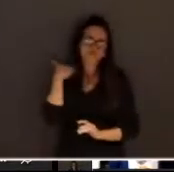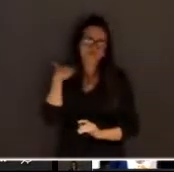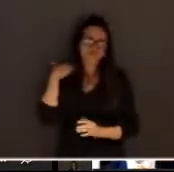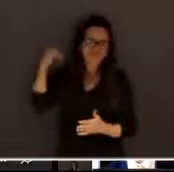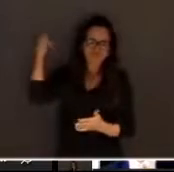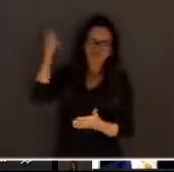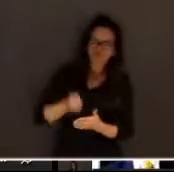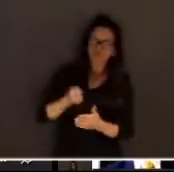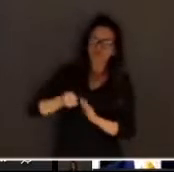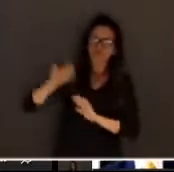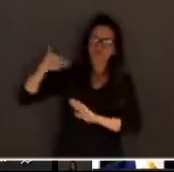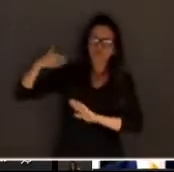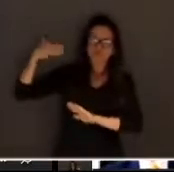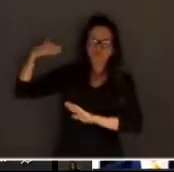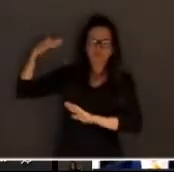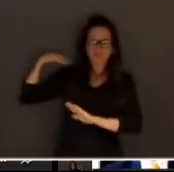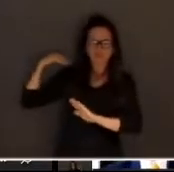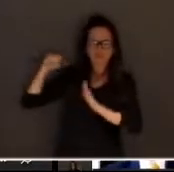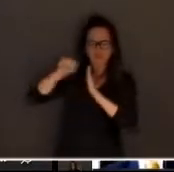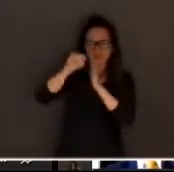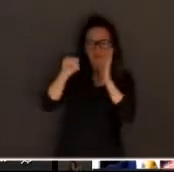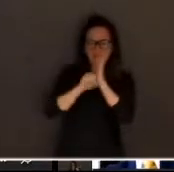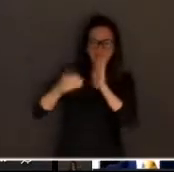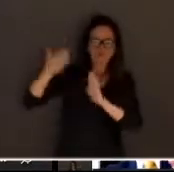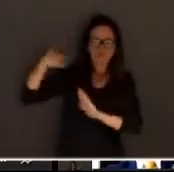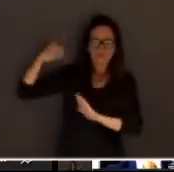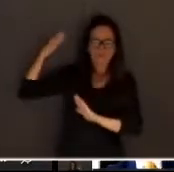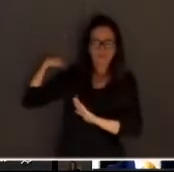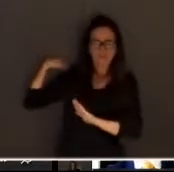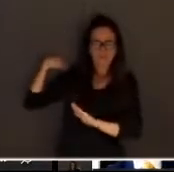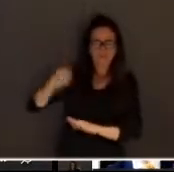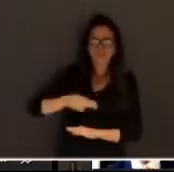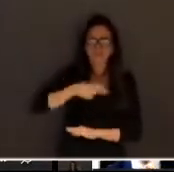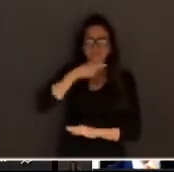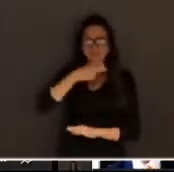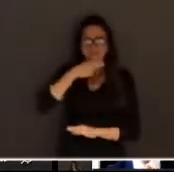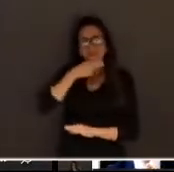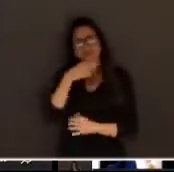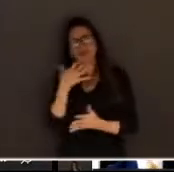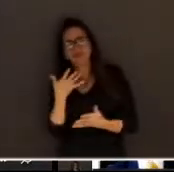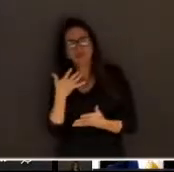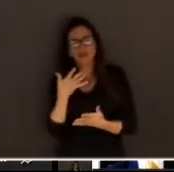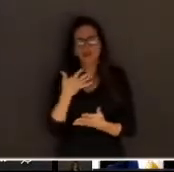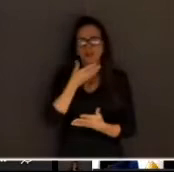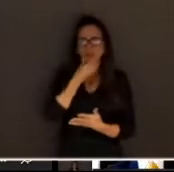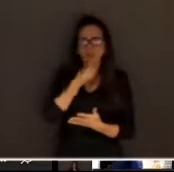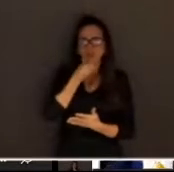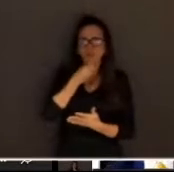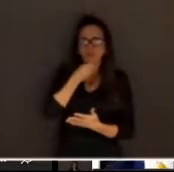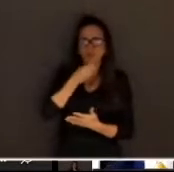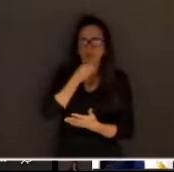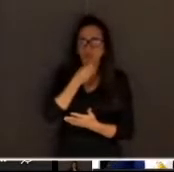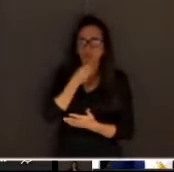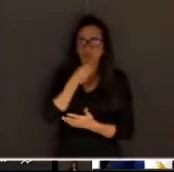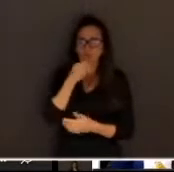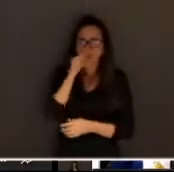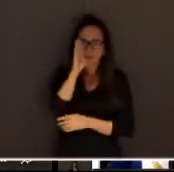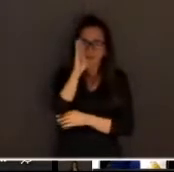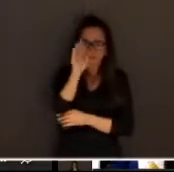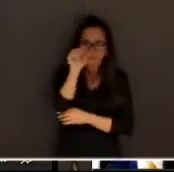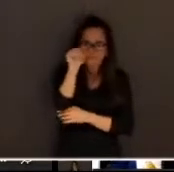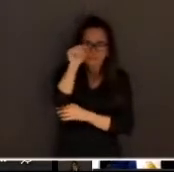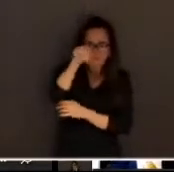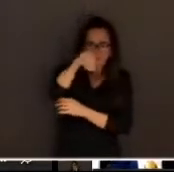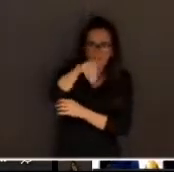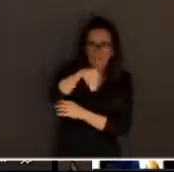passado, Bandeira Estampa, neto do grande promotor público, Esmeraldino Bandeira, ele